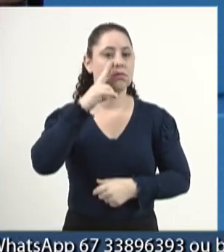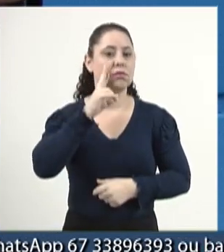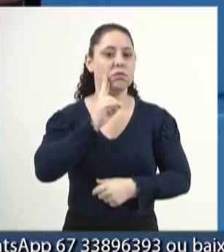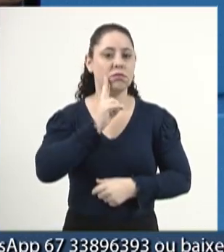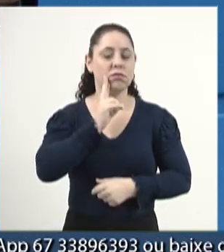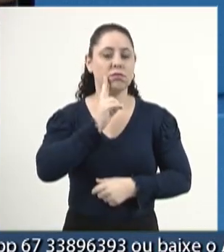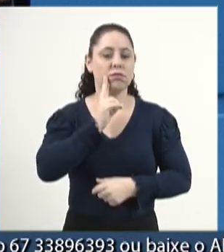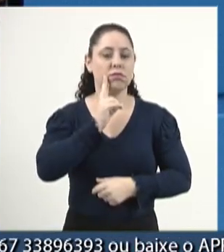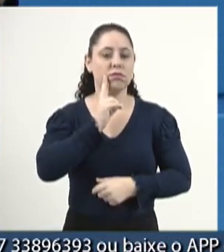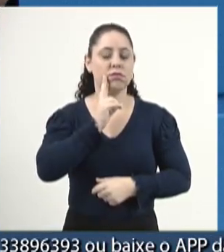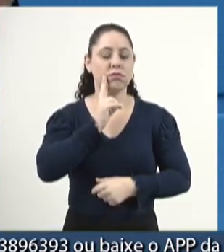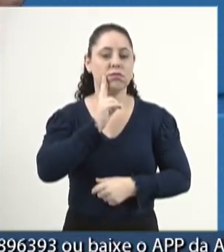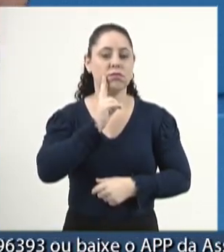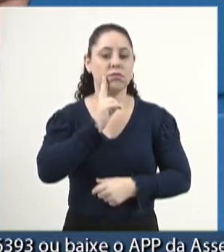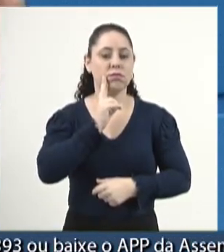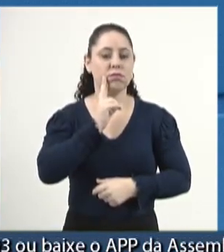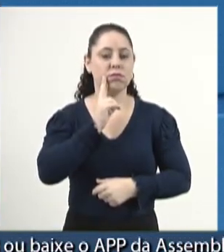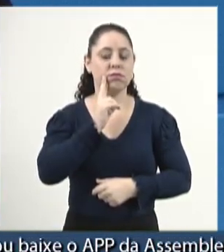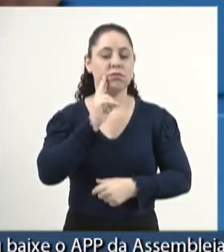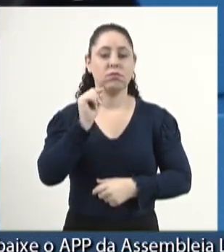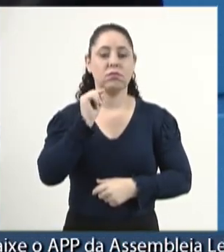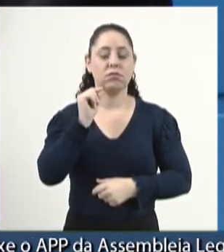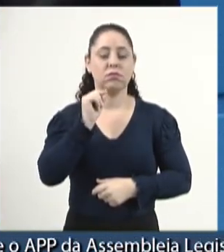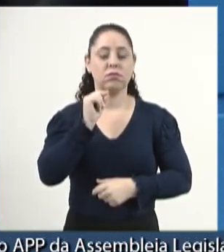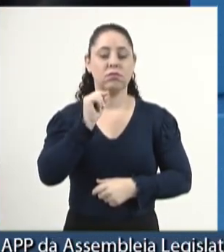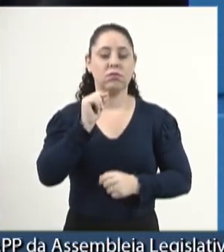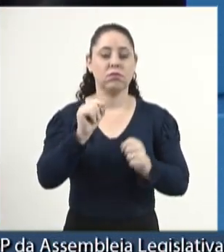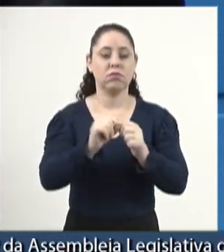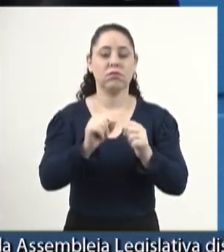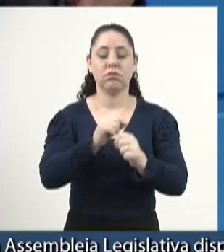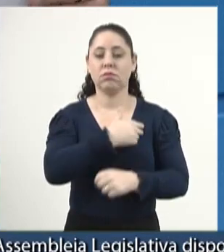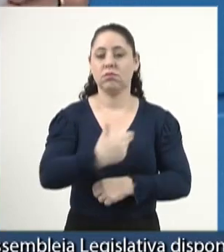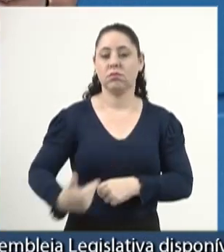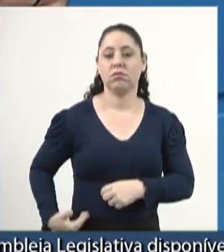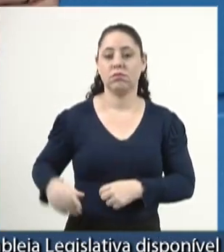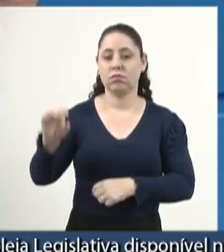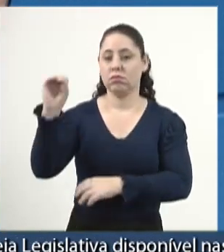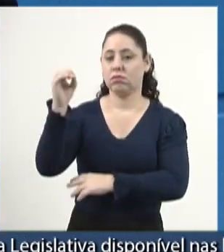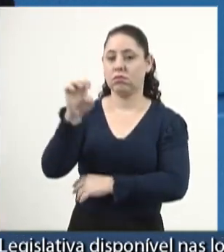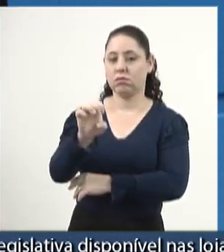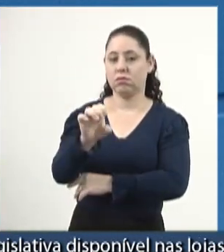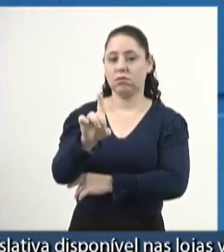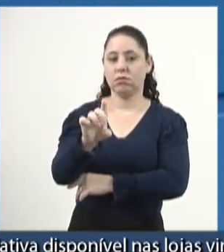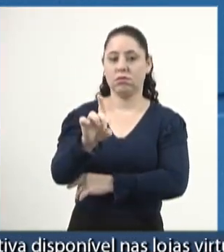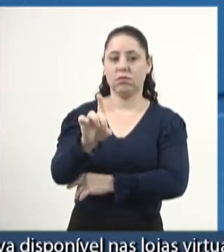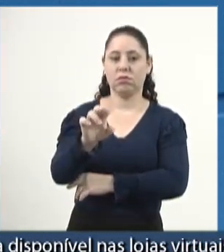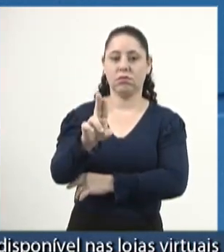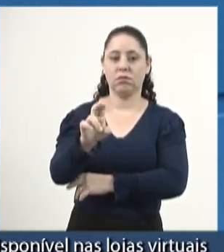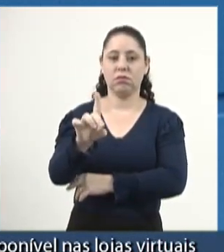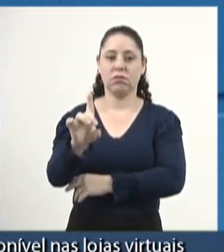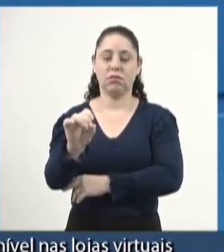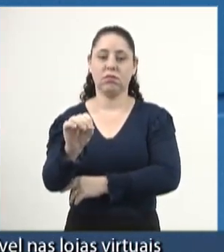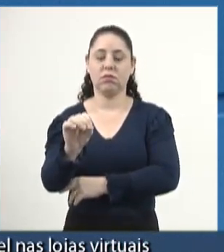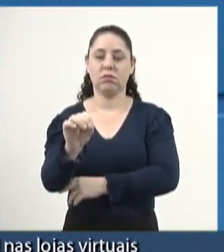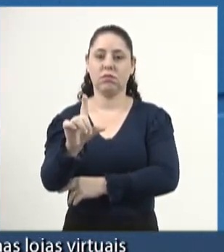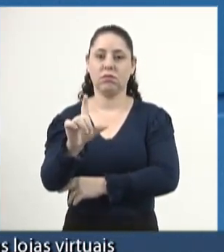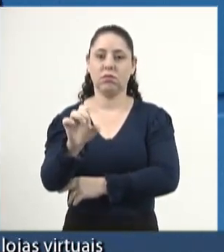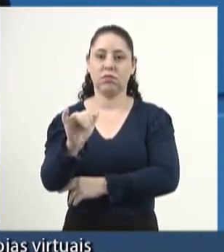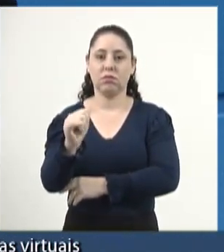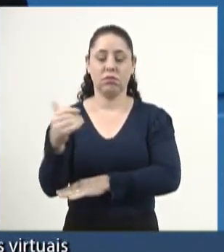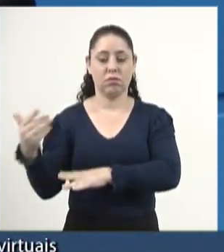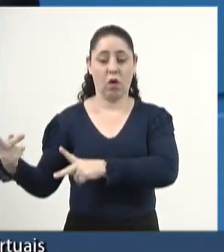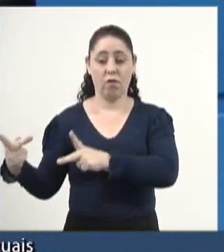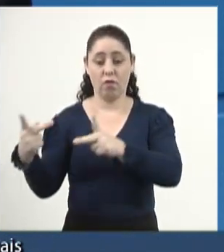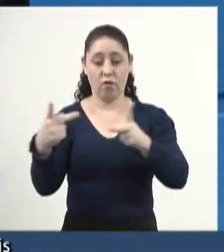governador Eduardo Leite, do PSDB do Rio Grande do Sul, visitando a Cozinha Solidária